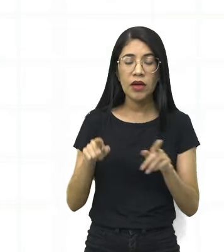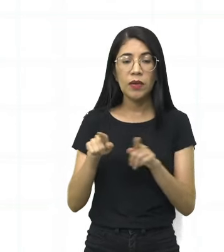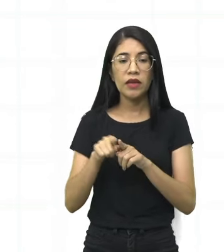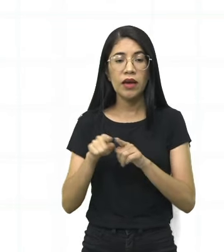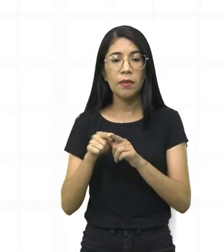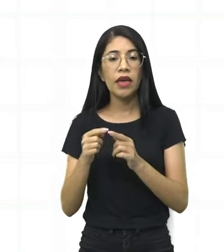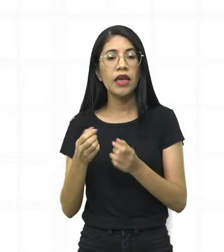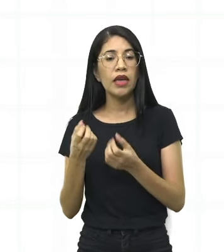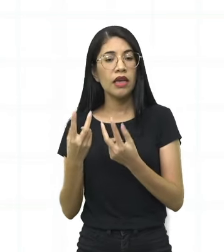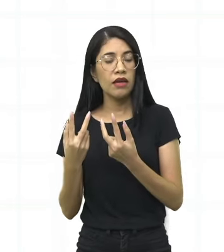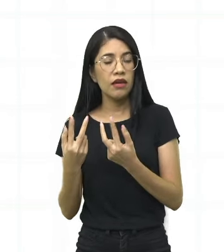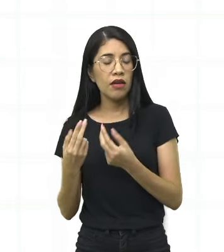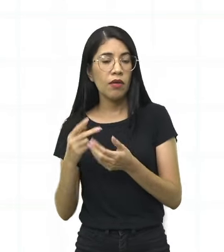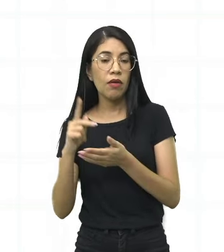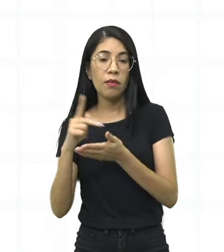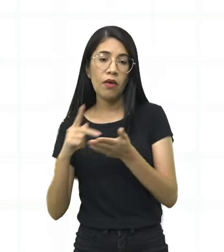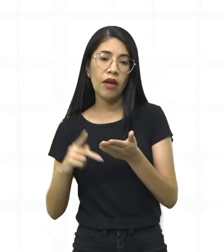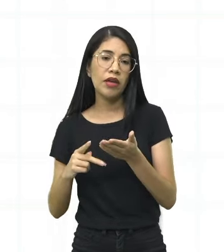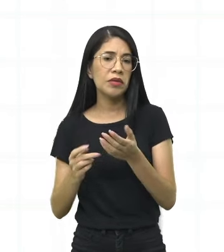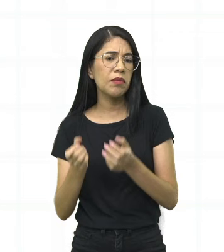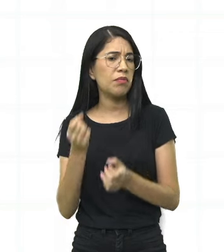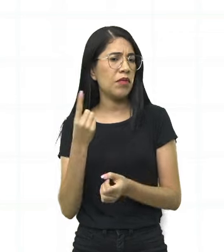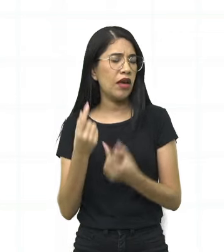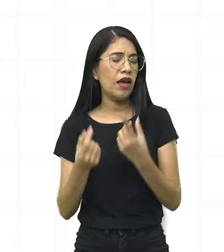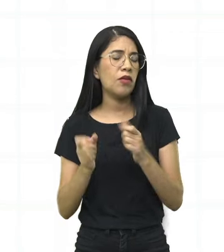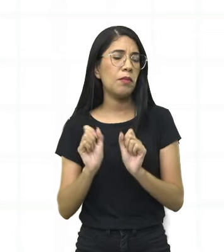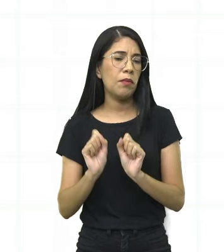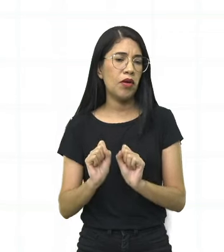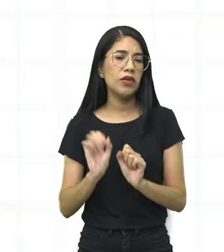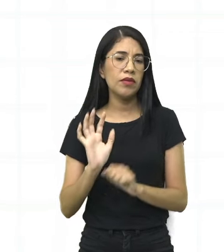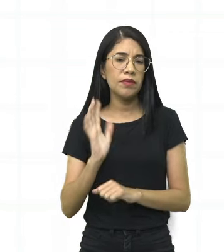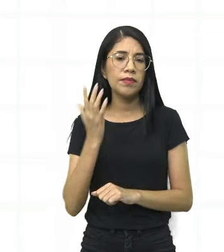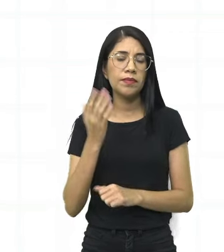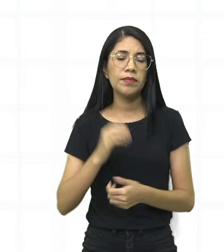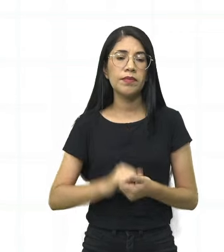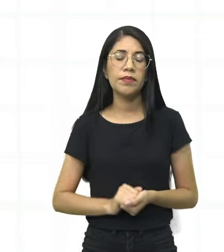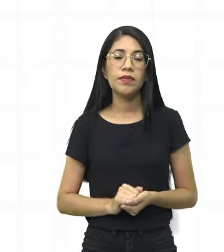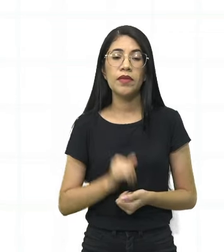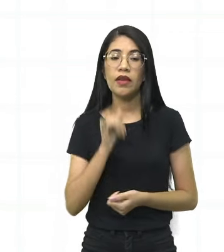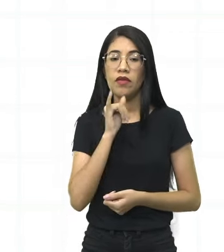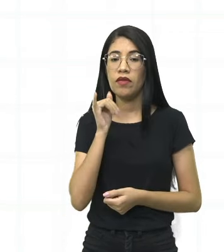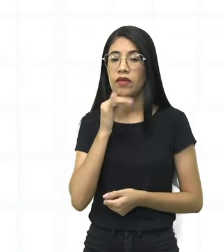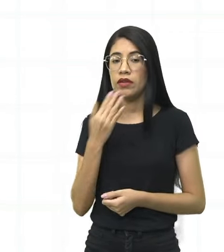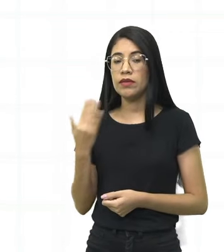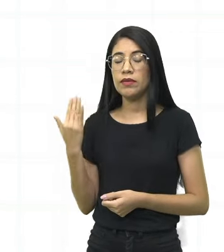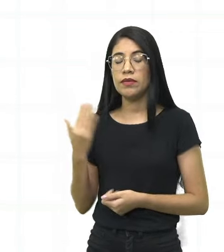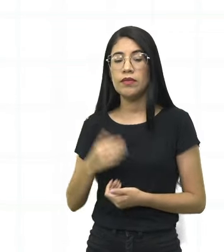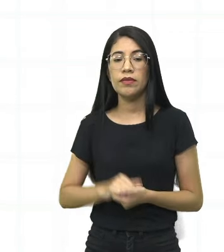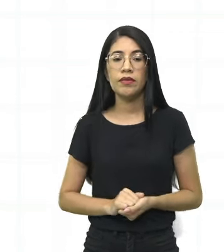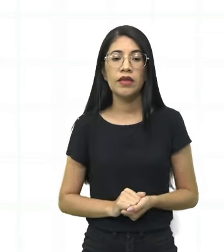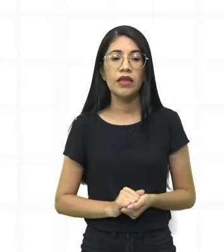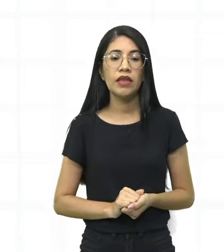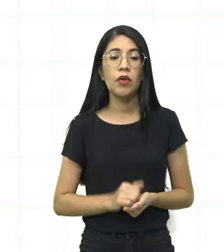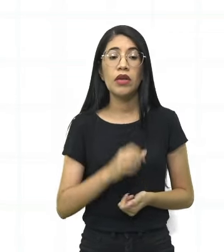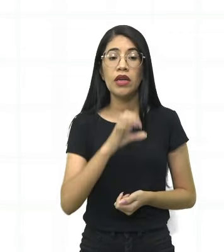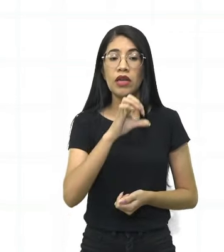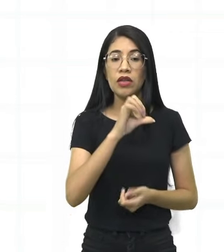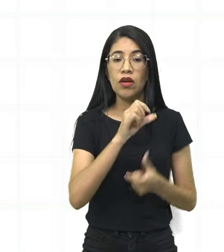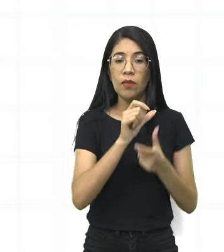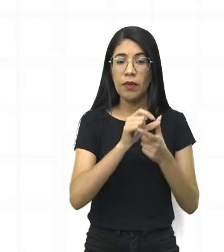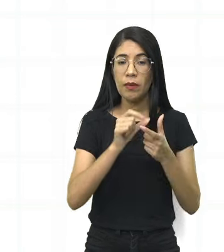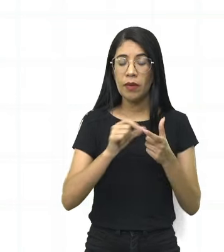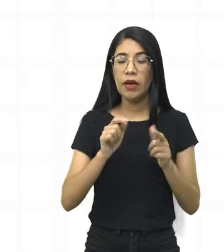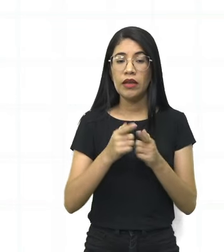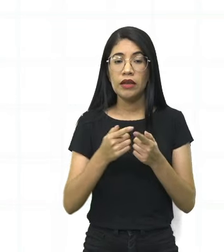se as sílabas poéticas. Mas, essa é raro. Vamos ver. As aves que aqui gorjeiam, são nove sílabas gramaticais.